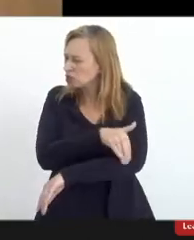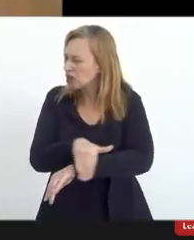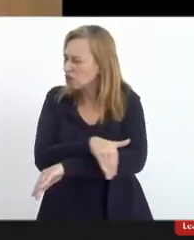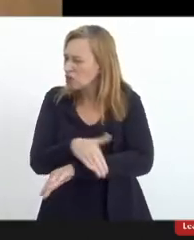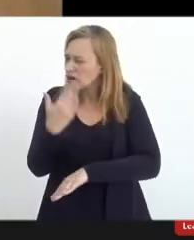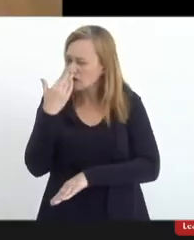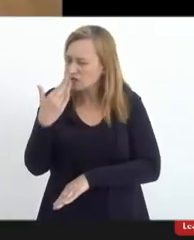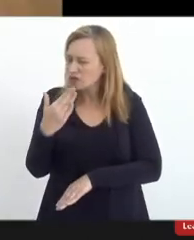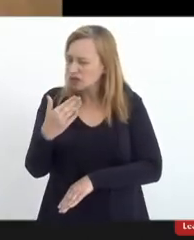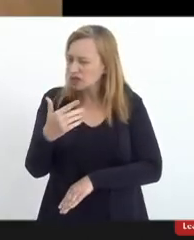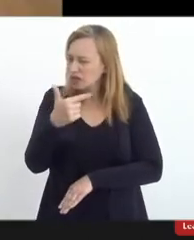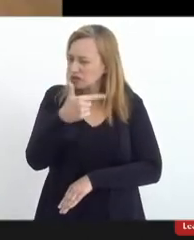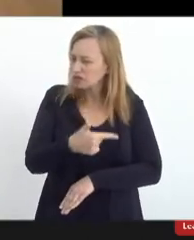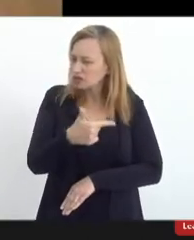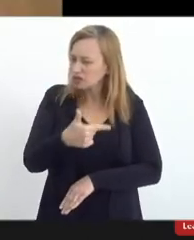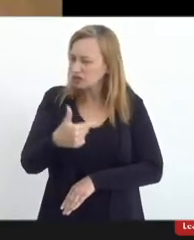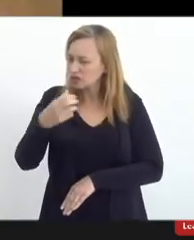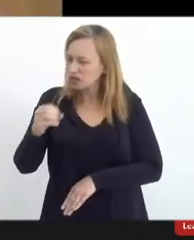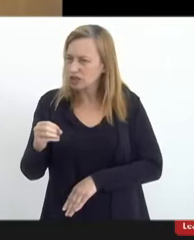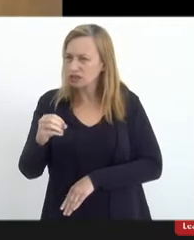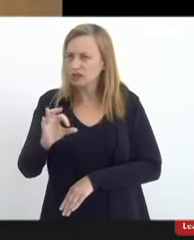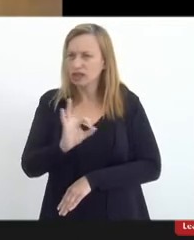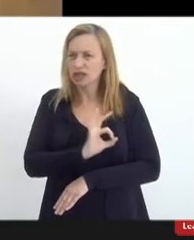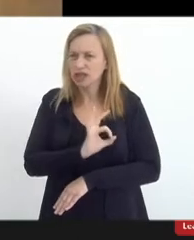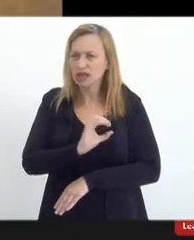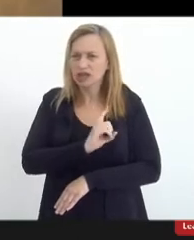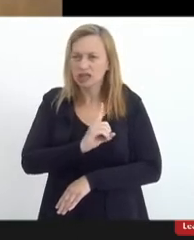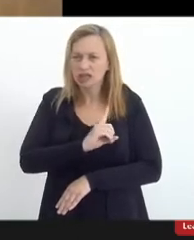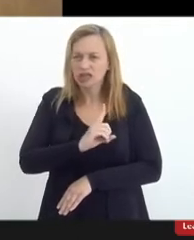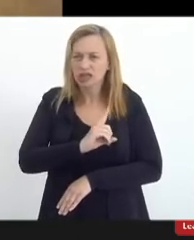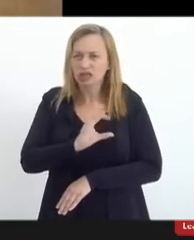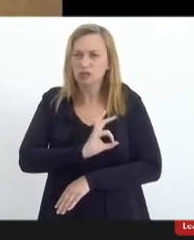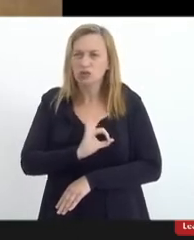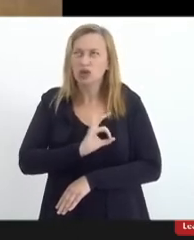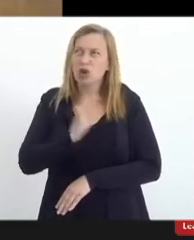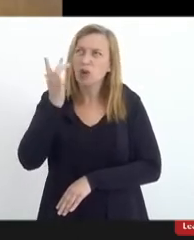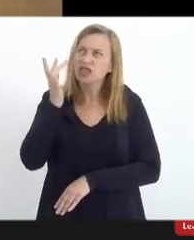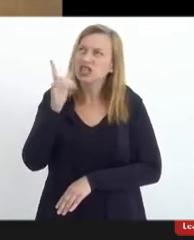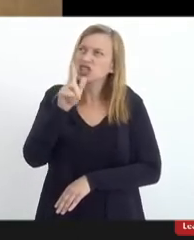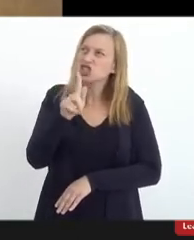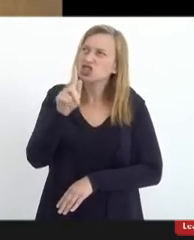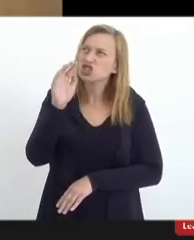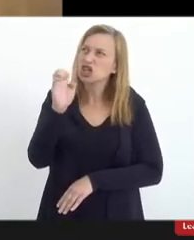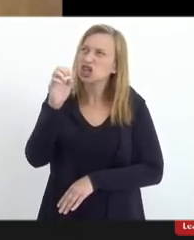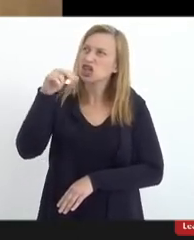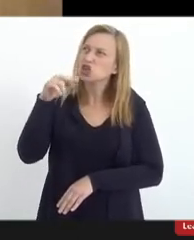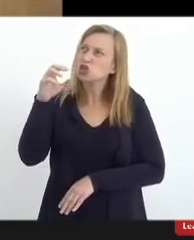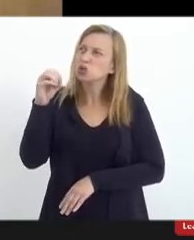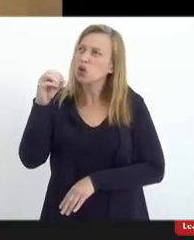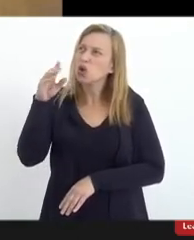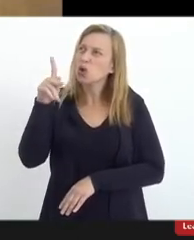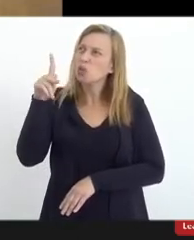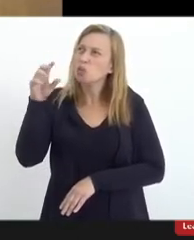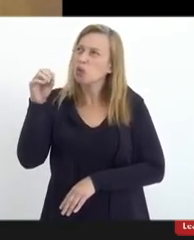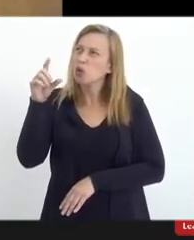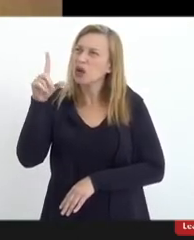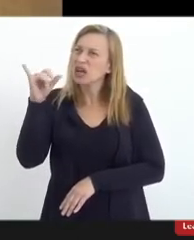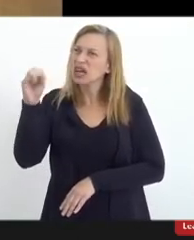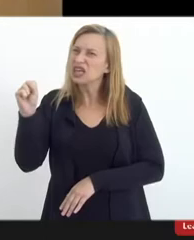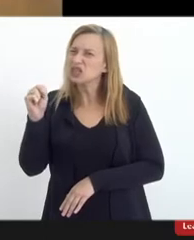frente à 20ª Delegacia de Polícia. Me parece que é Higienópolis, se eu não me engano, o bairro.